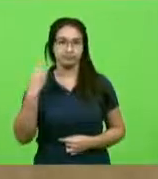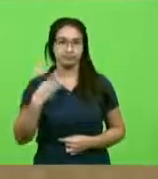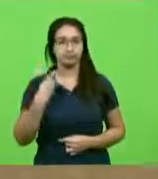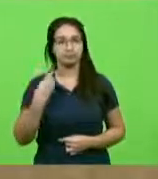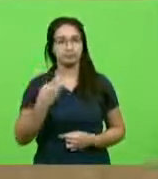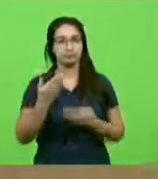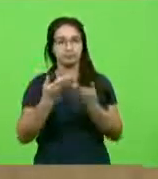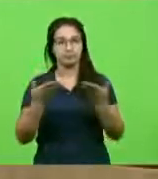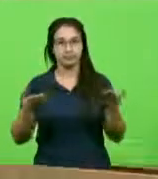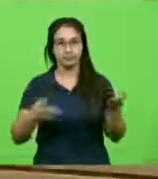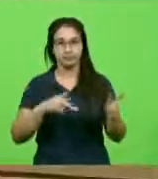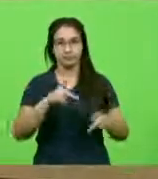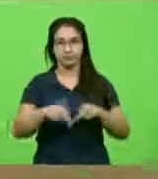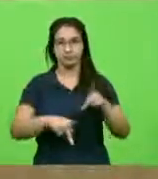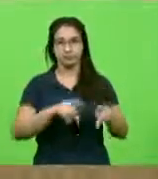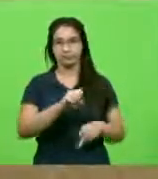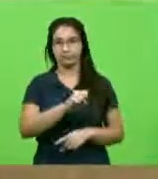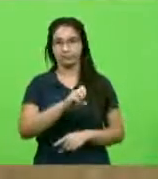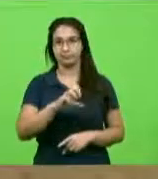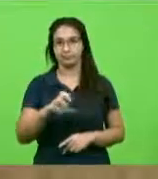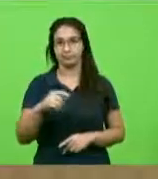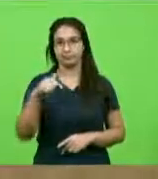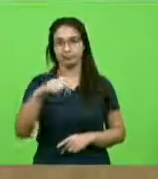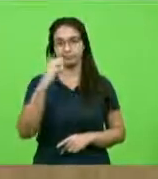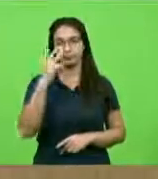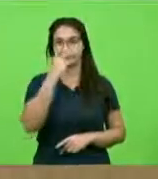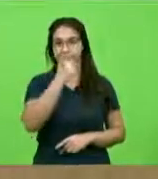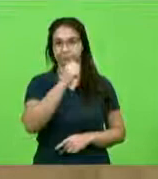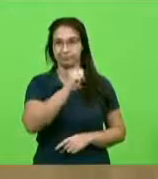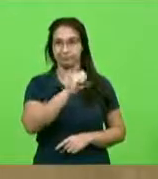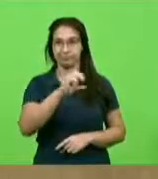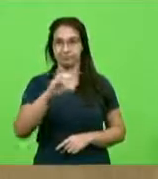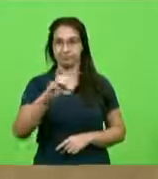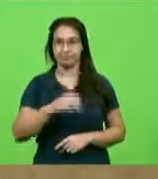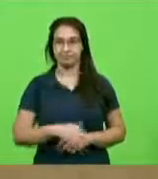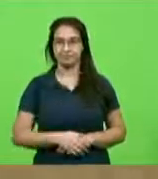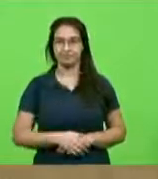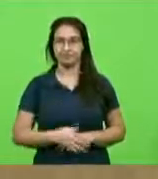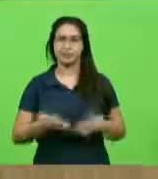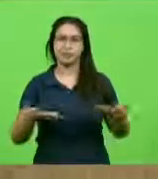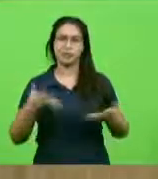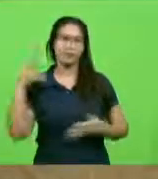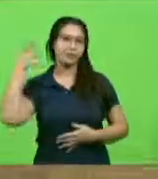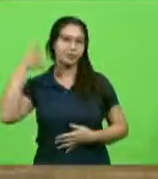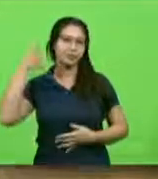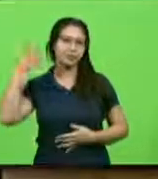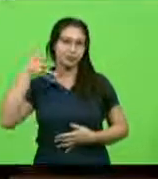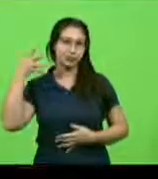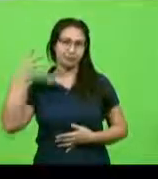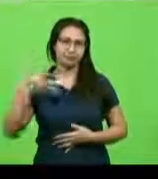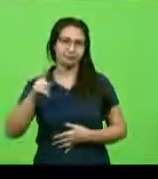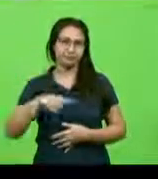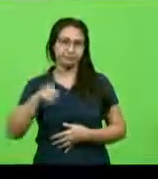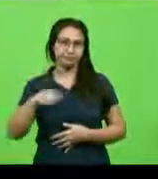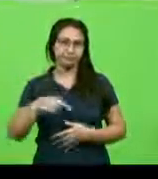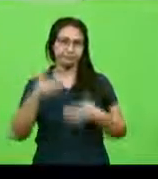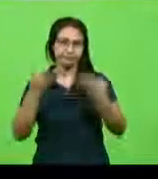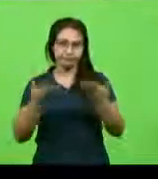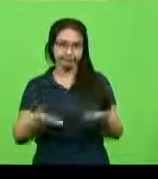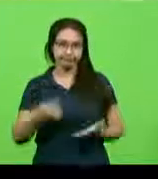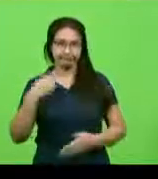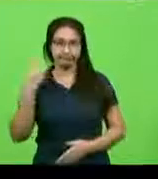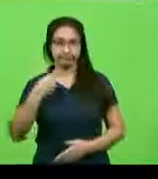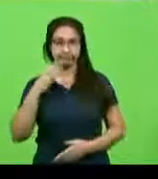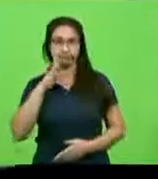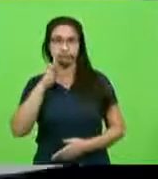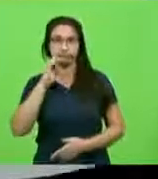catarinenses da nossa bela e santa catarina, meu discurso hoje é voltado aos colegas deputados, deputado